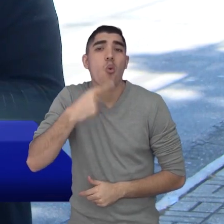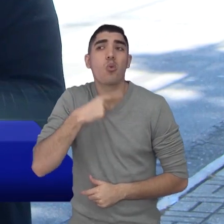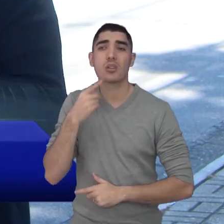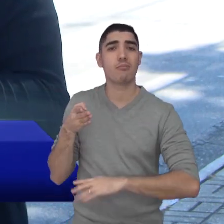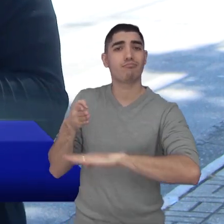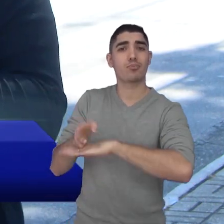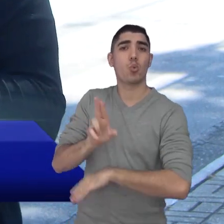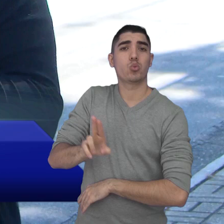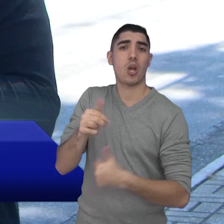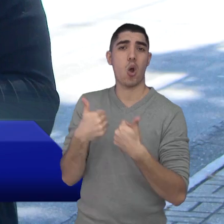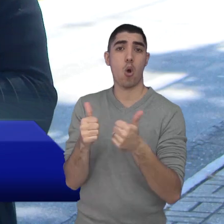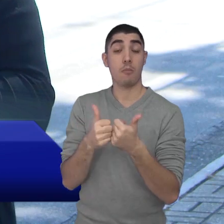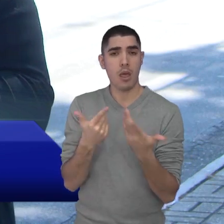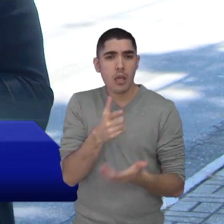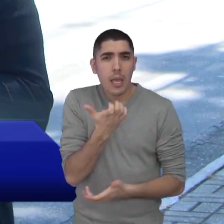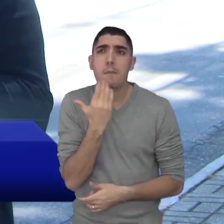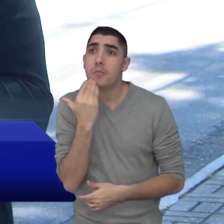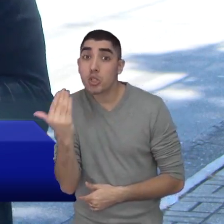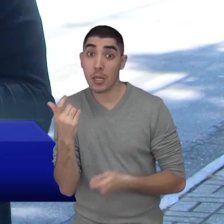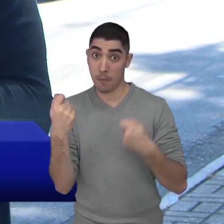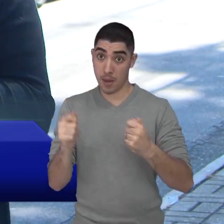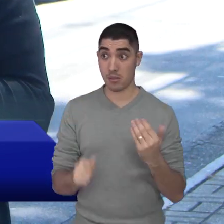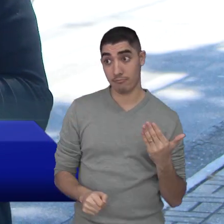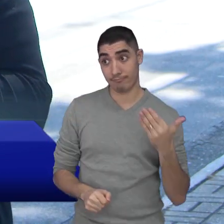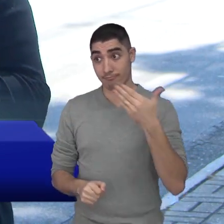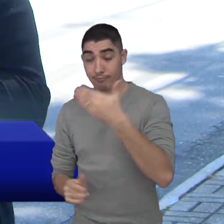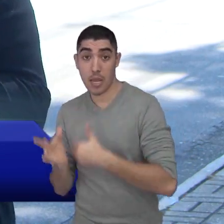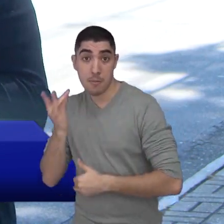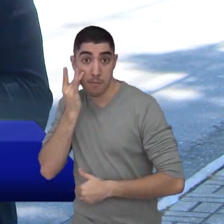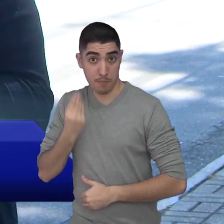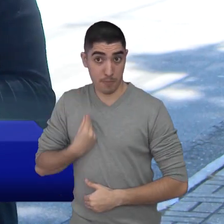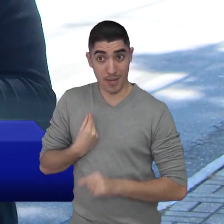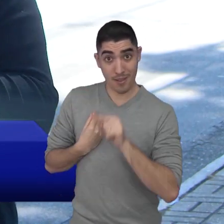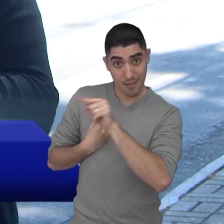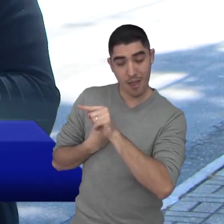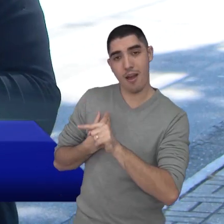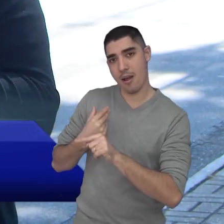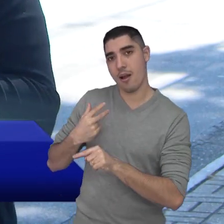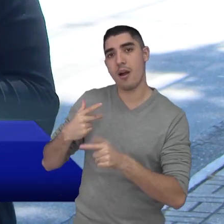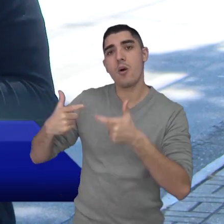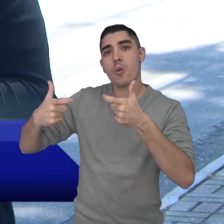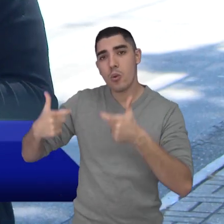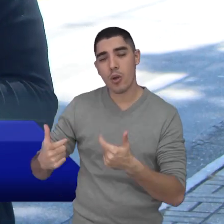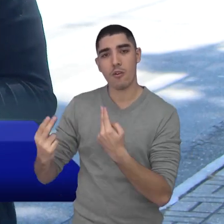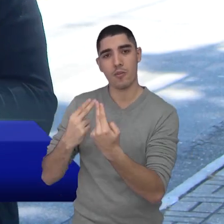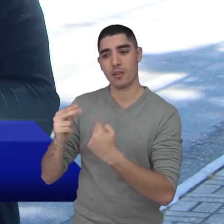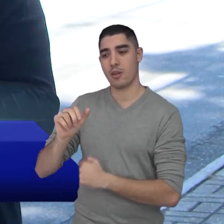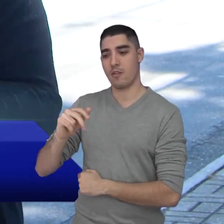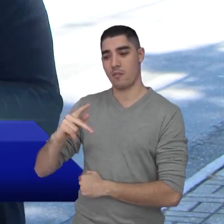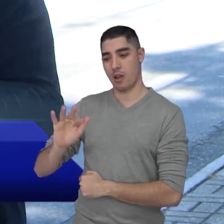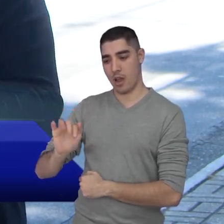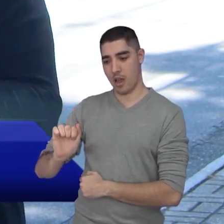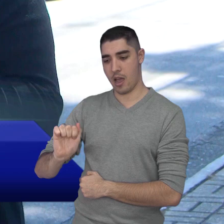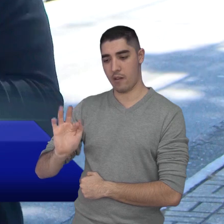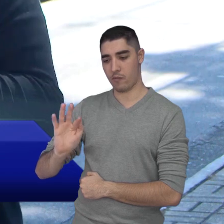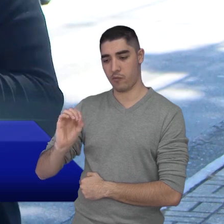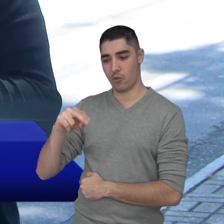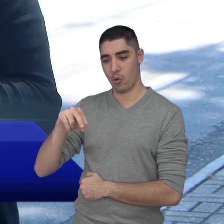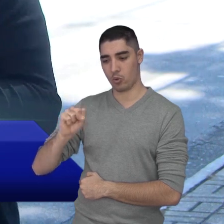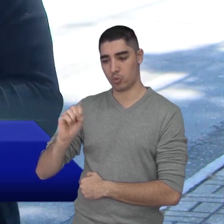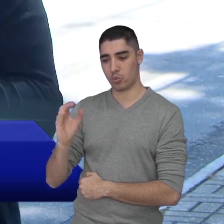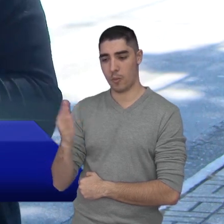ônibus, por exemplo. Para solicitar o benefício, é preciso ir pessoalmente até o Acesso Já Protocolo, que fica na Avenida Afonso Pena, número